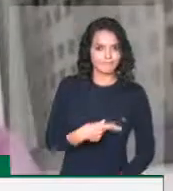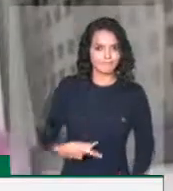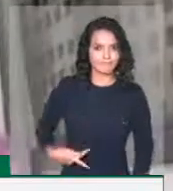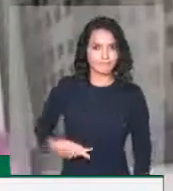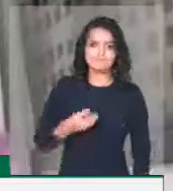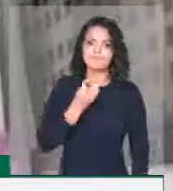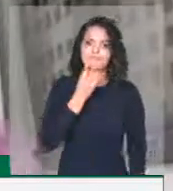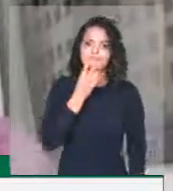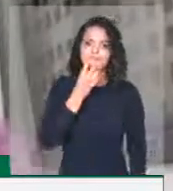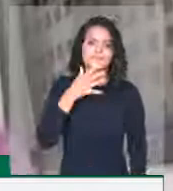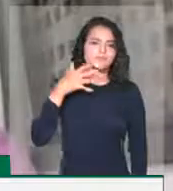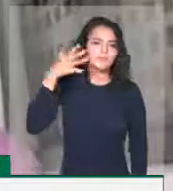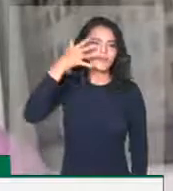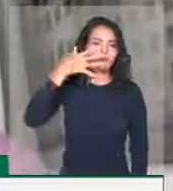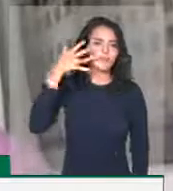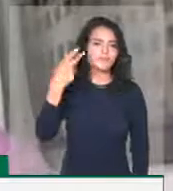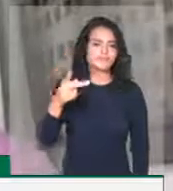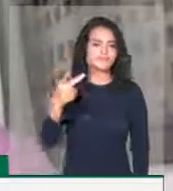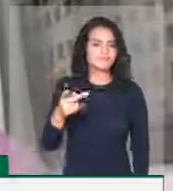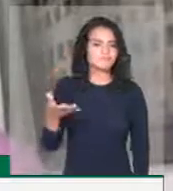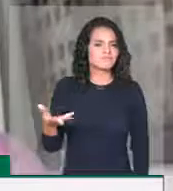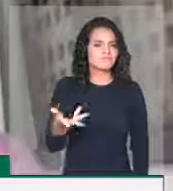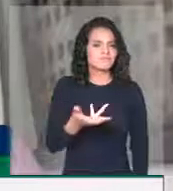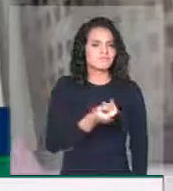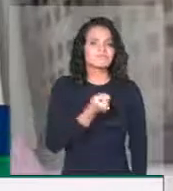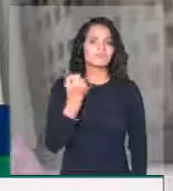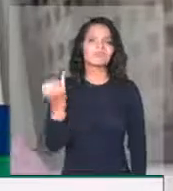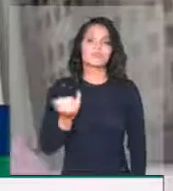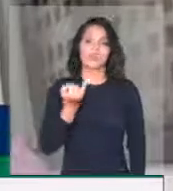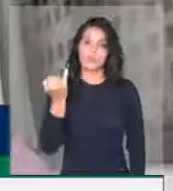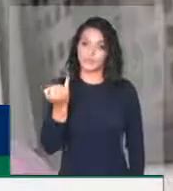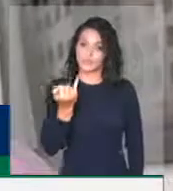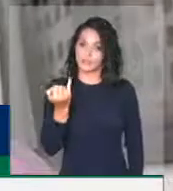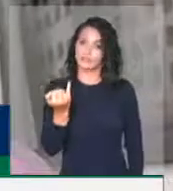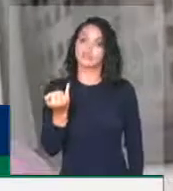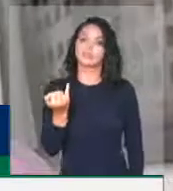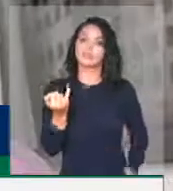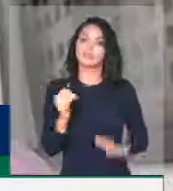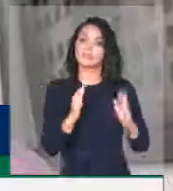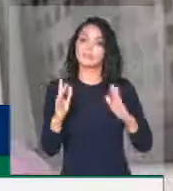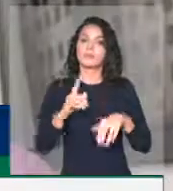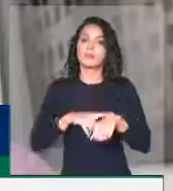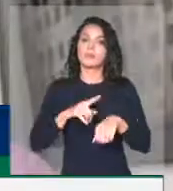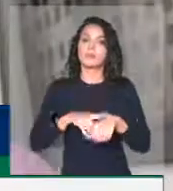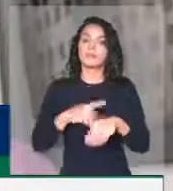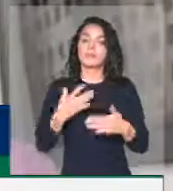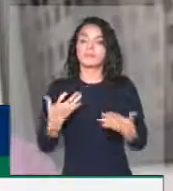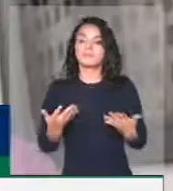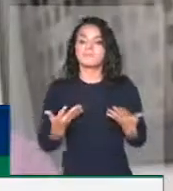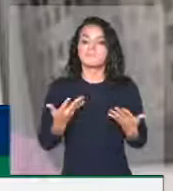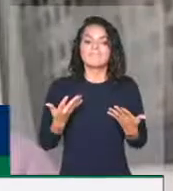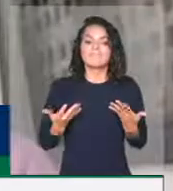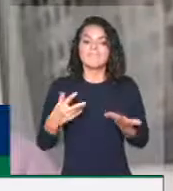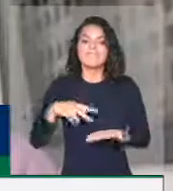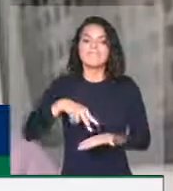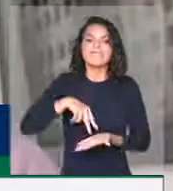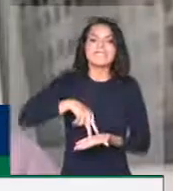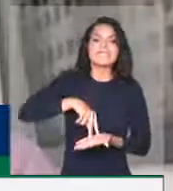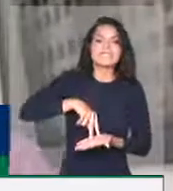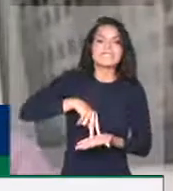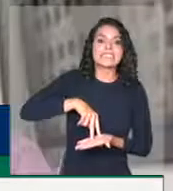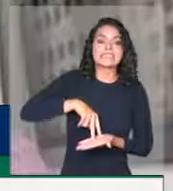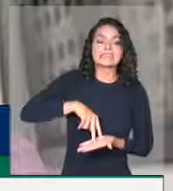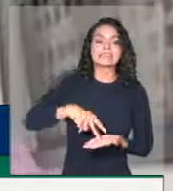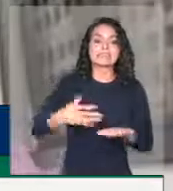pronunciamento. Importante a voz do Congresso se fazer ouvir nesse momento de tamanha estabilidade que o nosso país